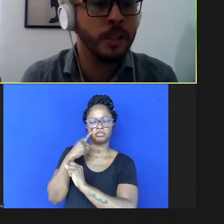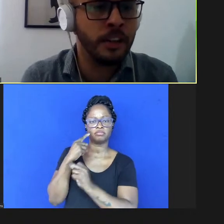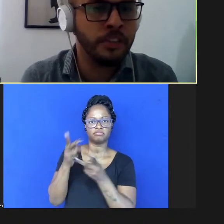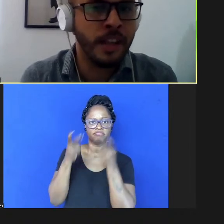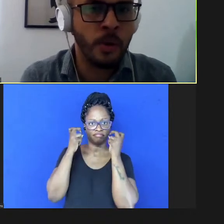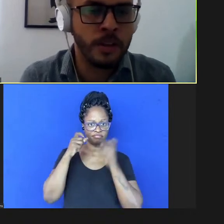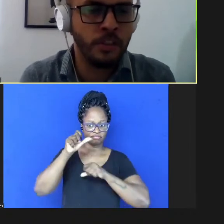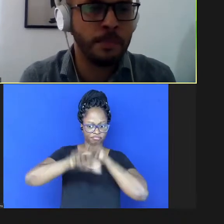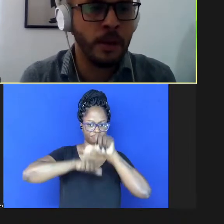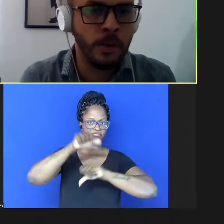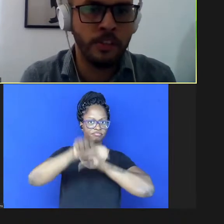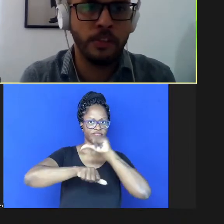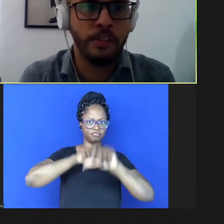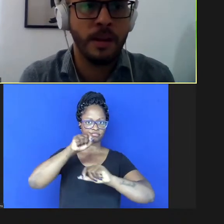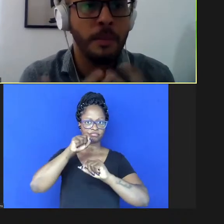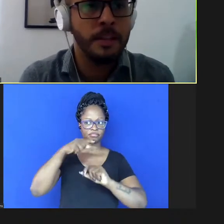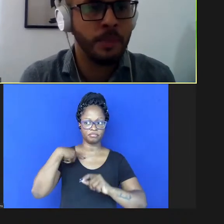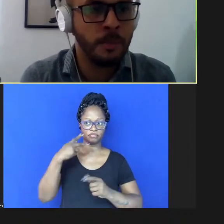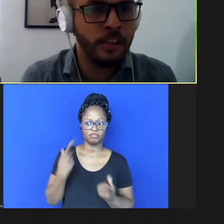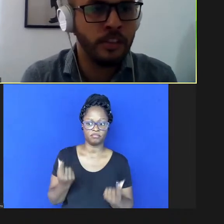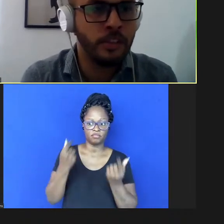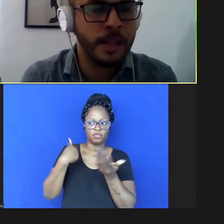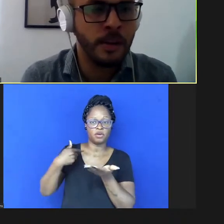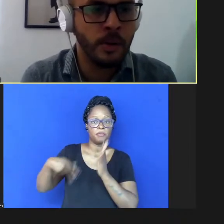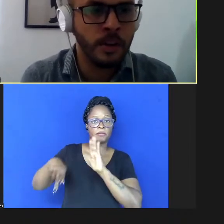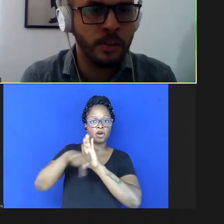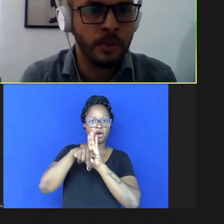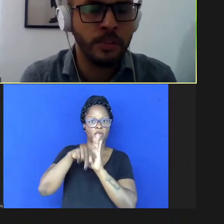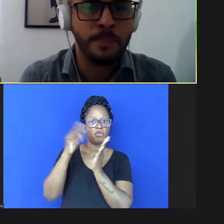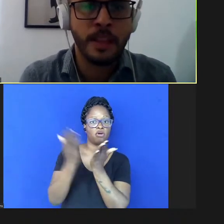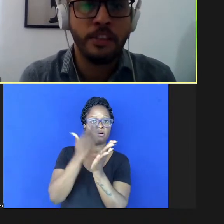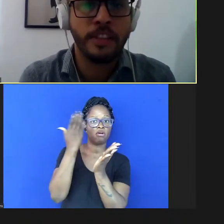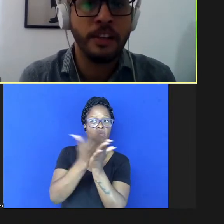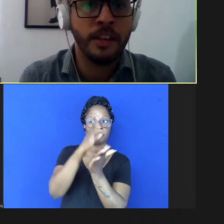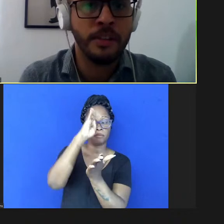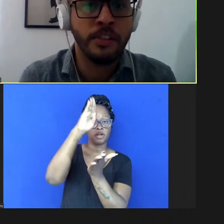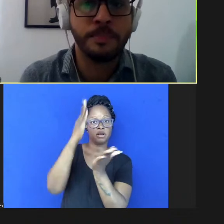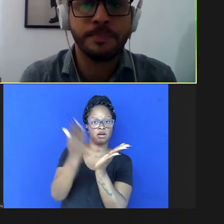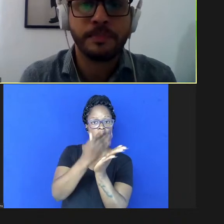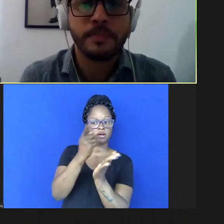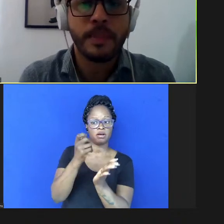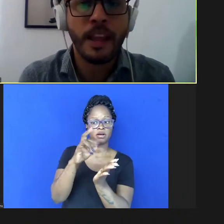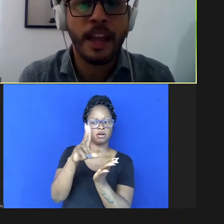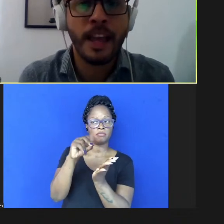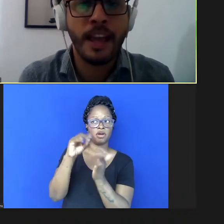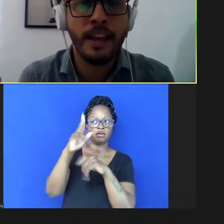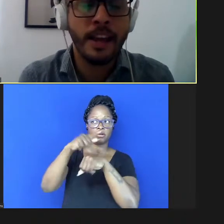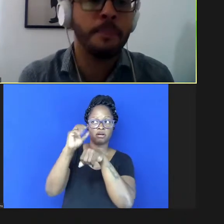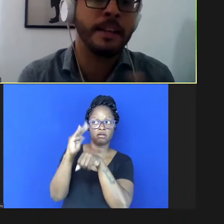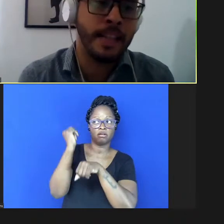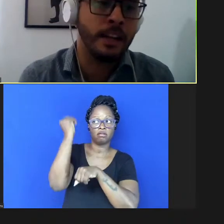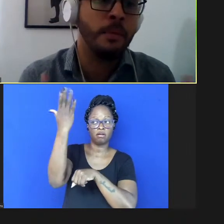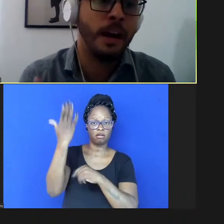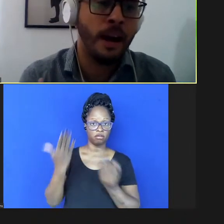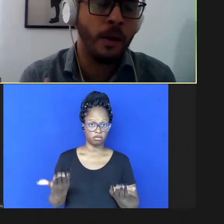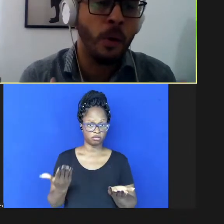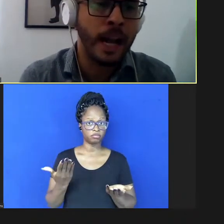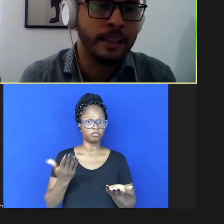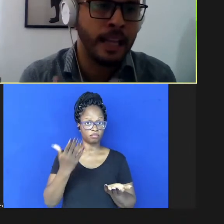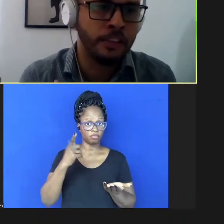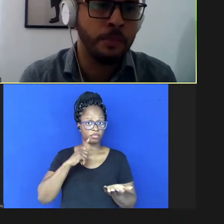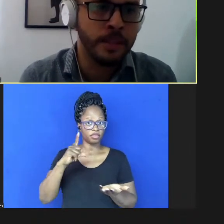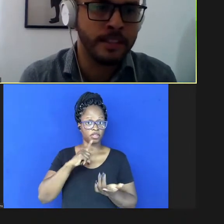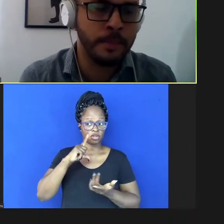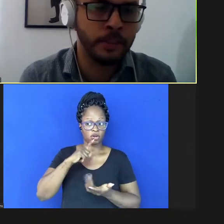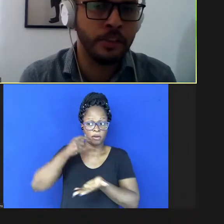mudança no modelo de negócio dos periódicos principalmente dos periódicos estrangeiros que passaram a